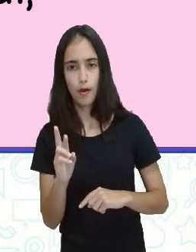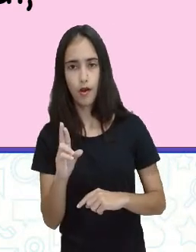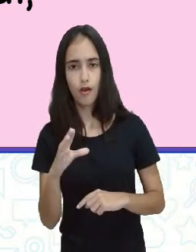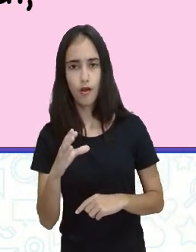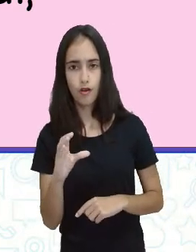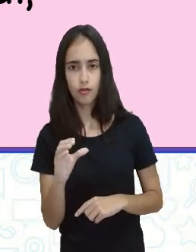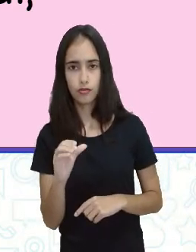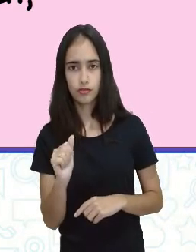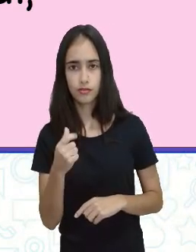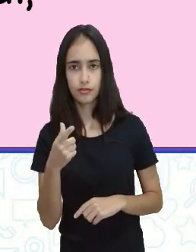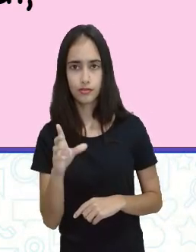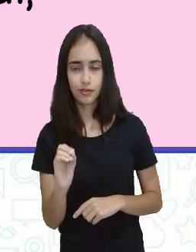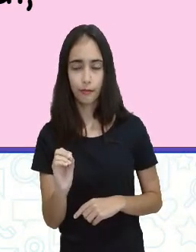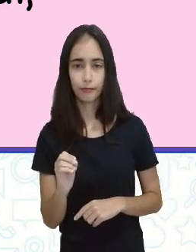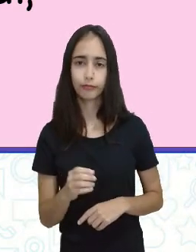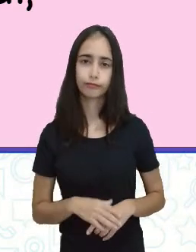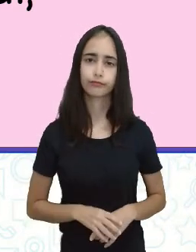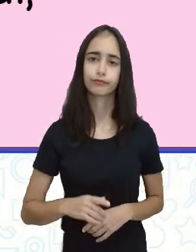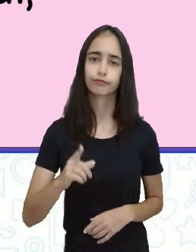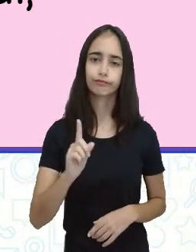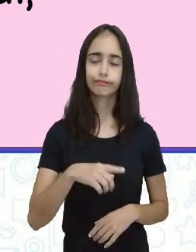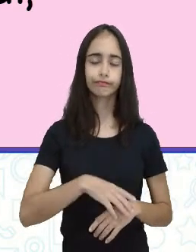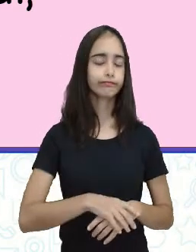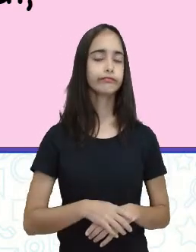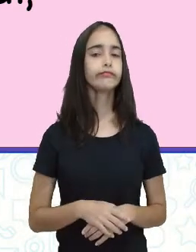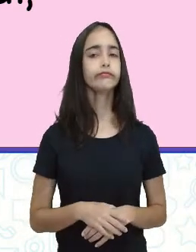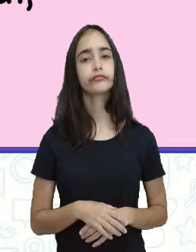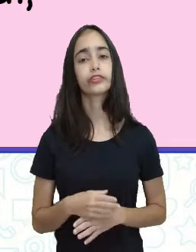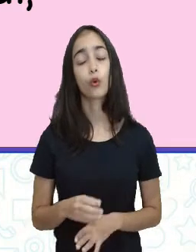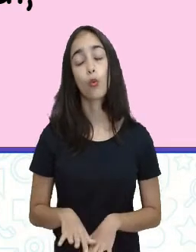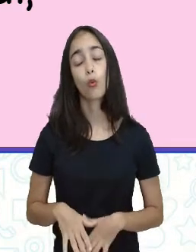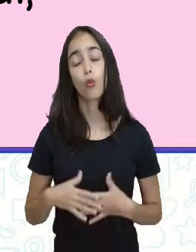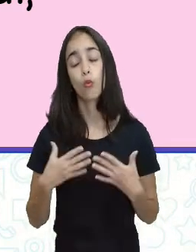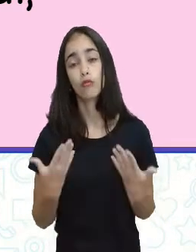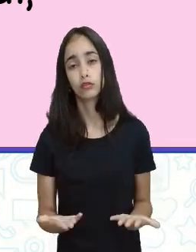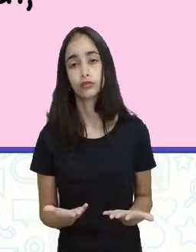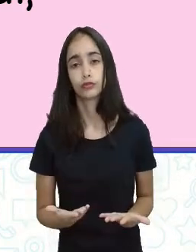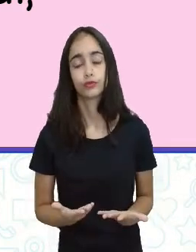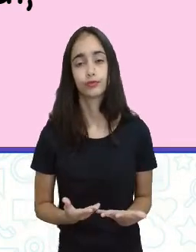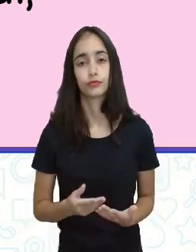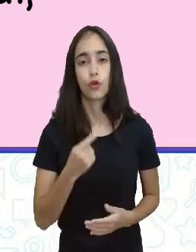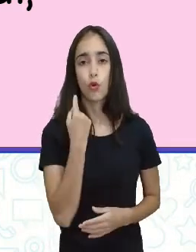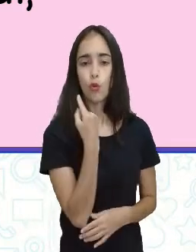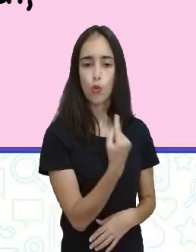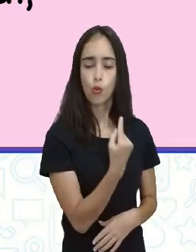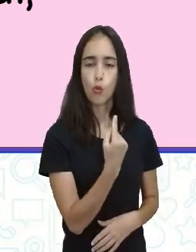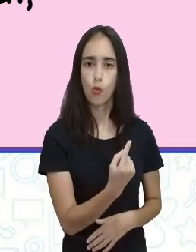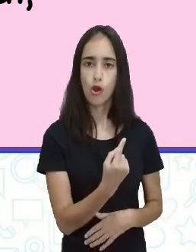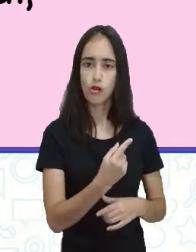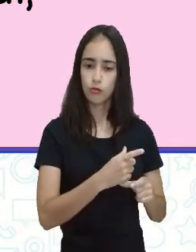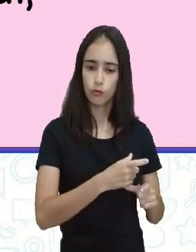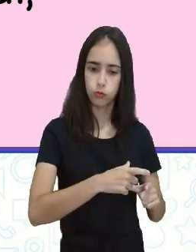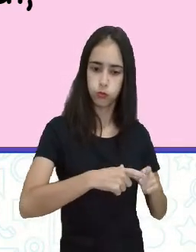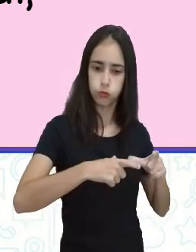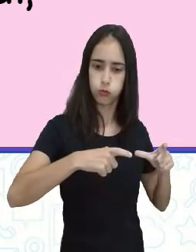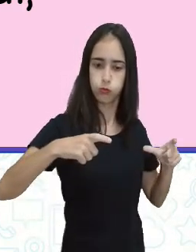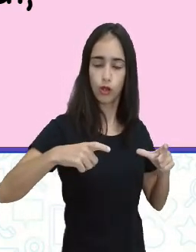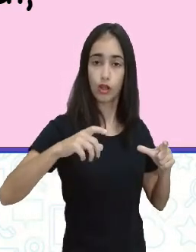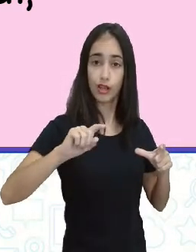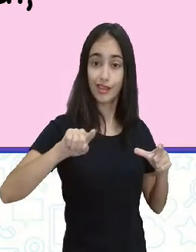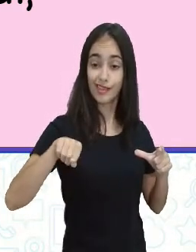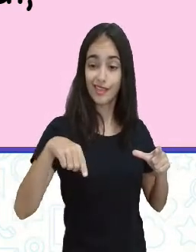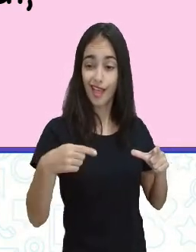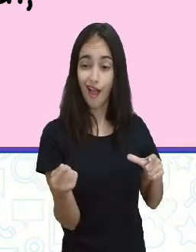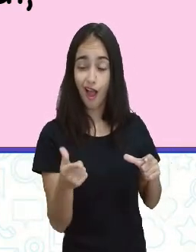chamadas como inversamente proporcionais, quando uma delas aumenta e a outra